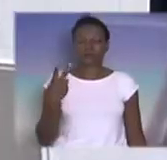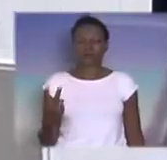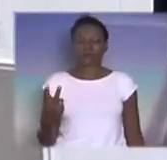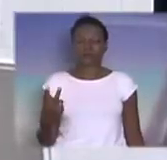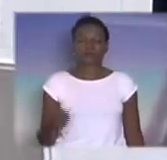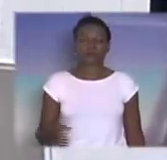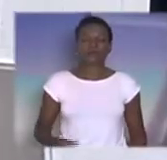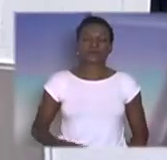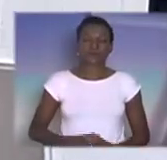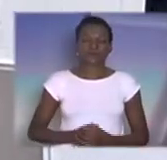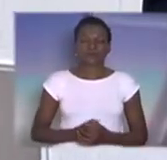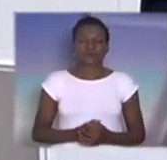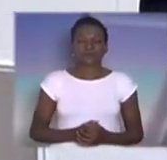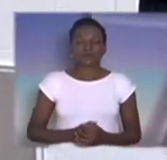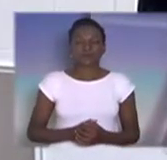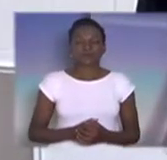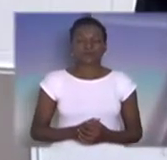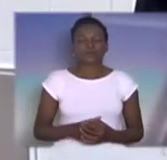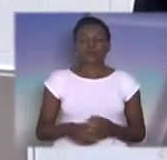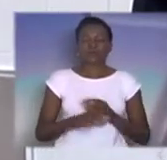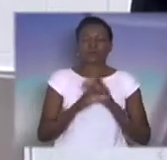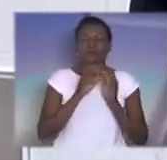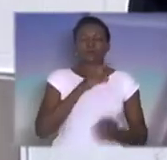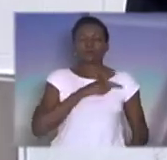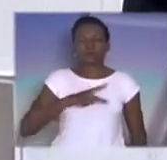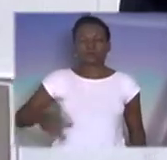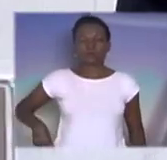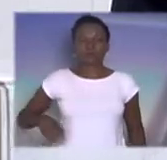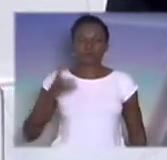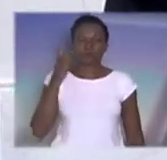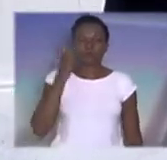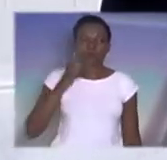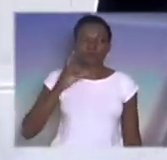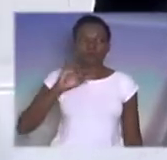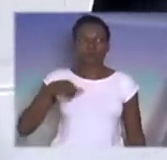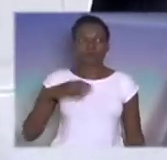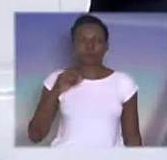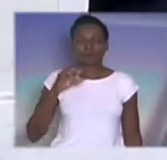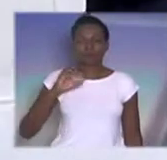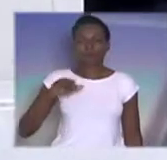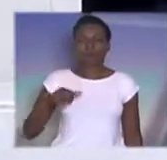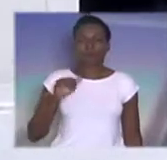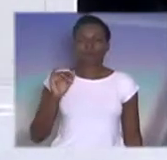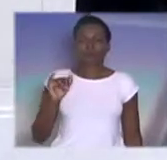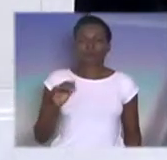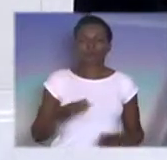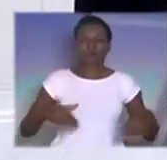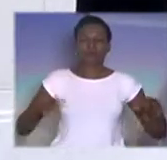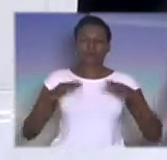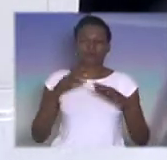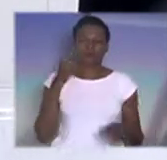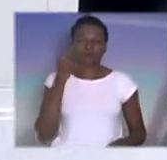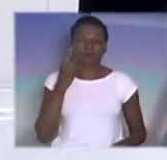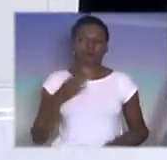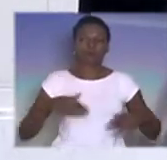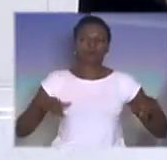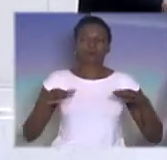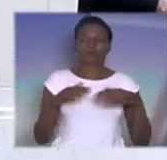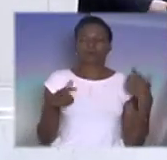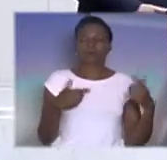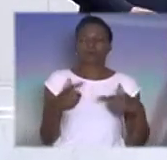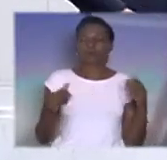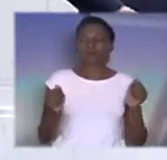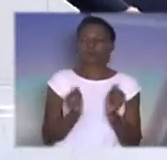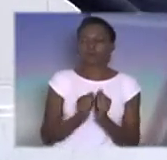Senhor presidente e deputado Joji Ato, senhores deputados, senhores funcionários e assessores que se encontram aqui no